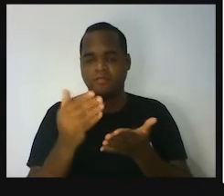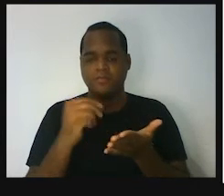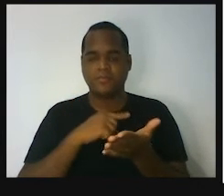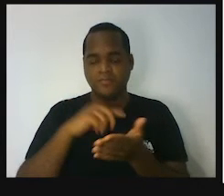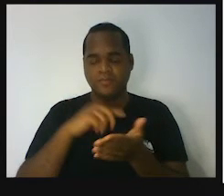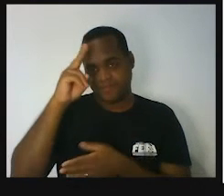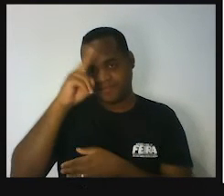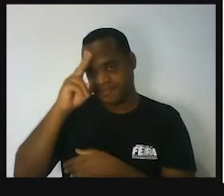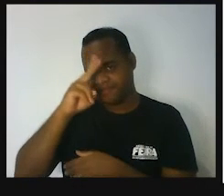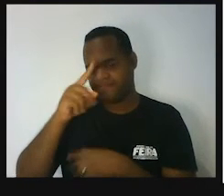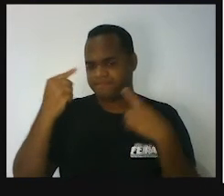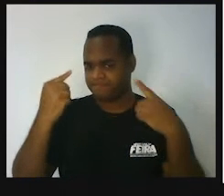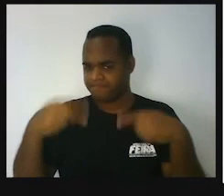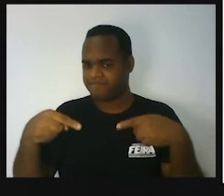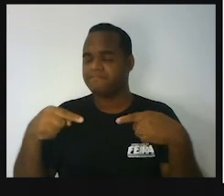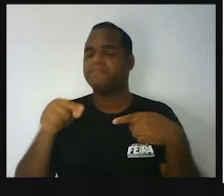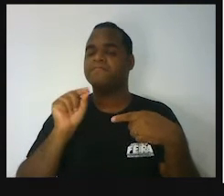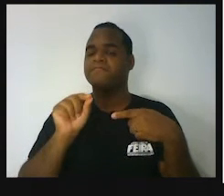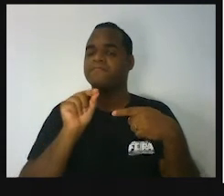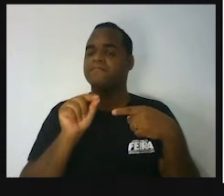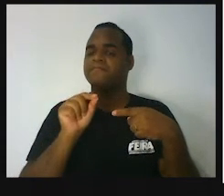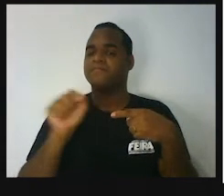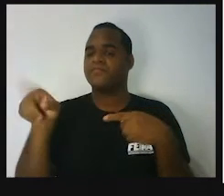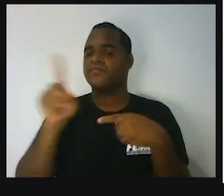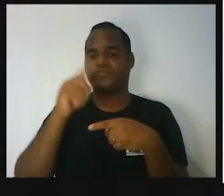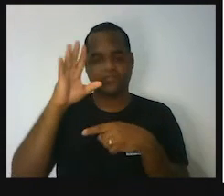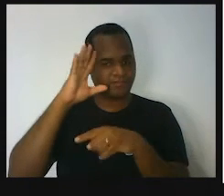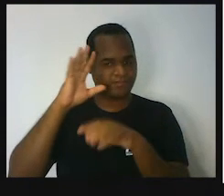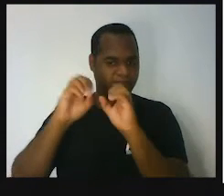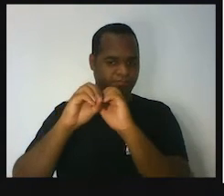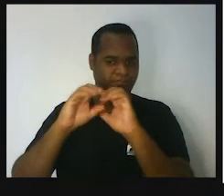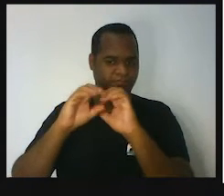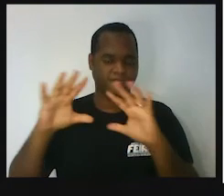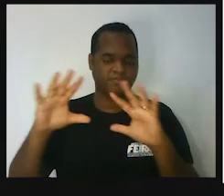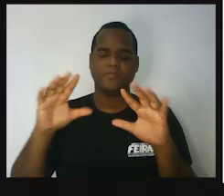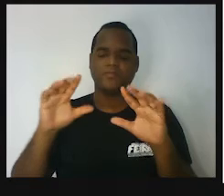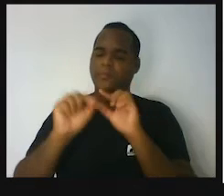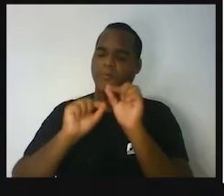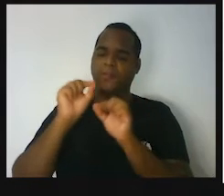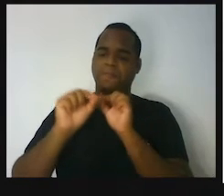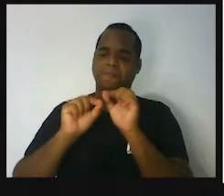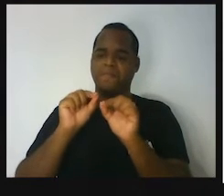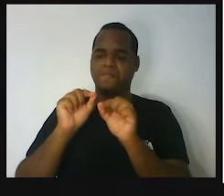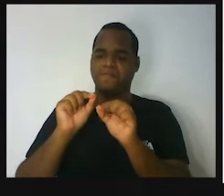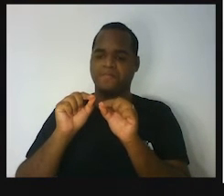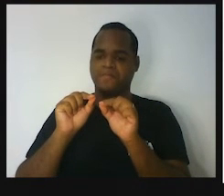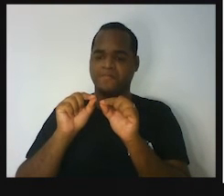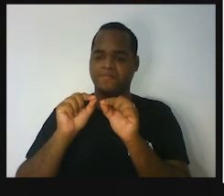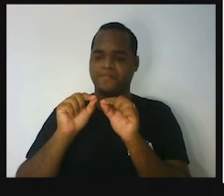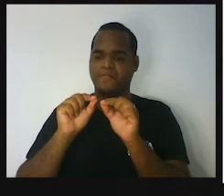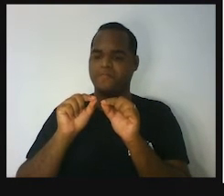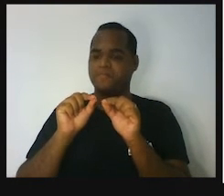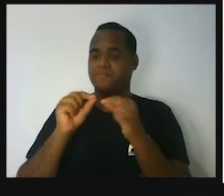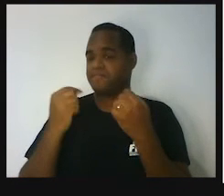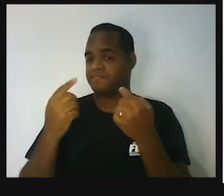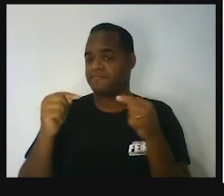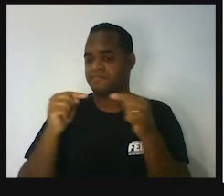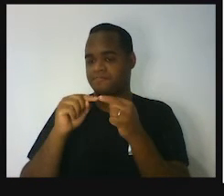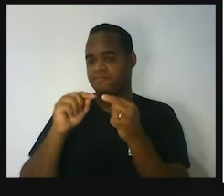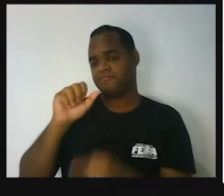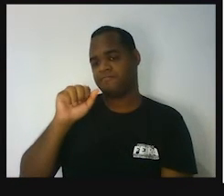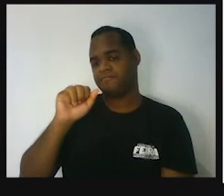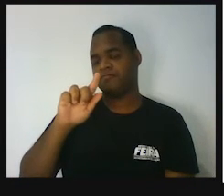lembra desse desafio que eu trouxe? A gente descobrir, com uma expressão algébrica,